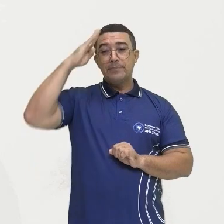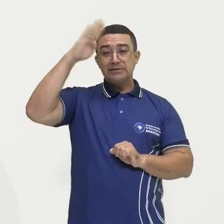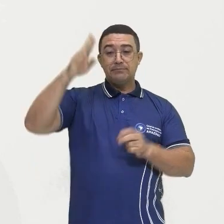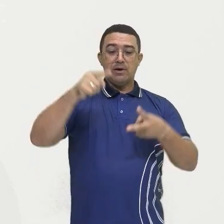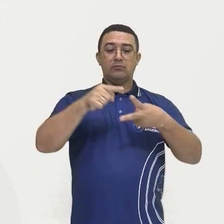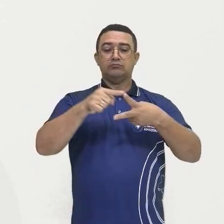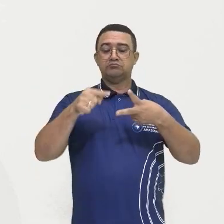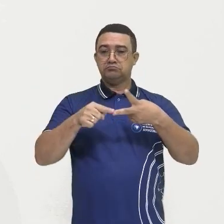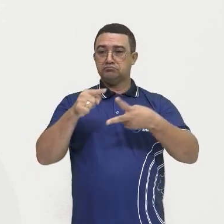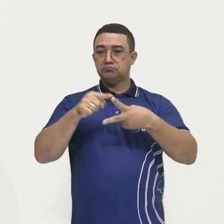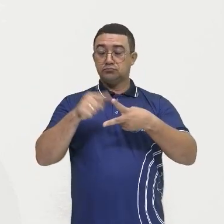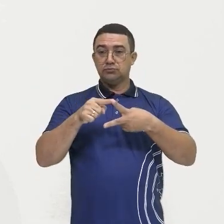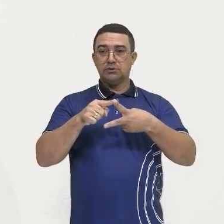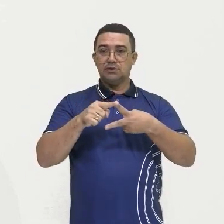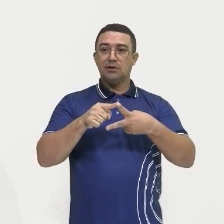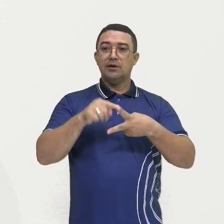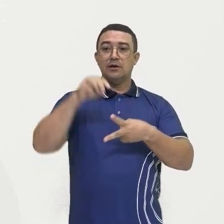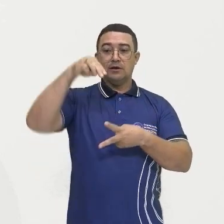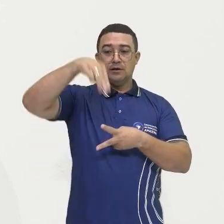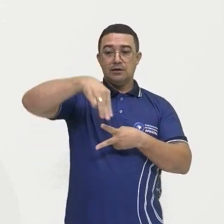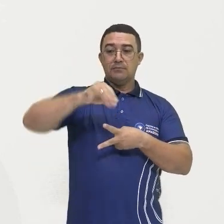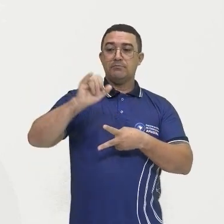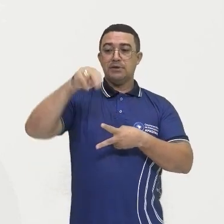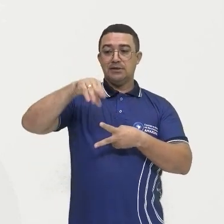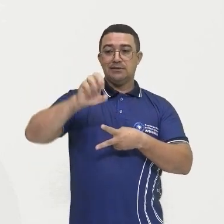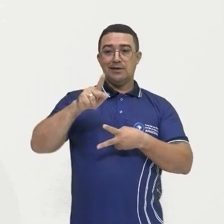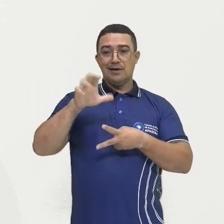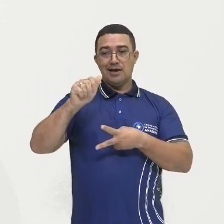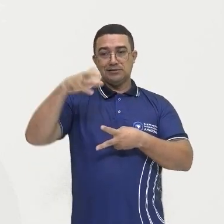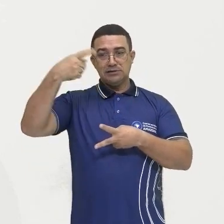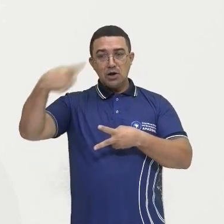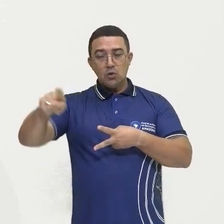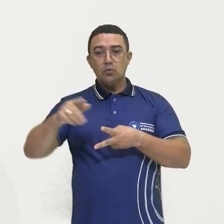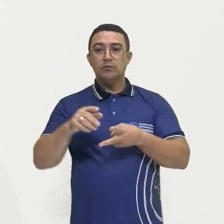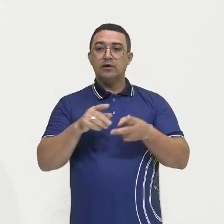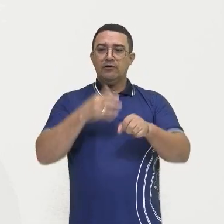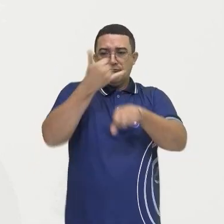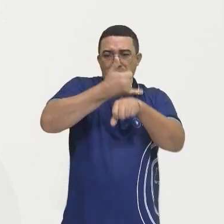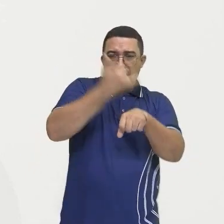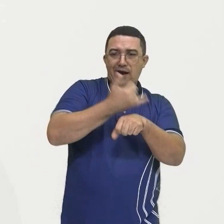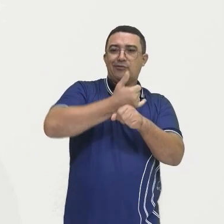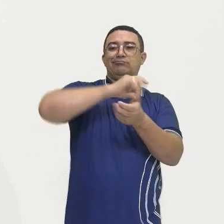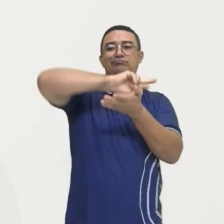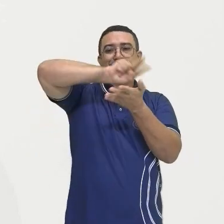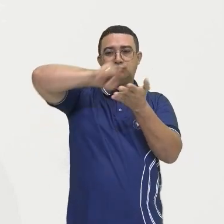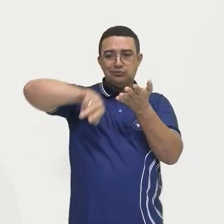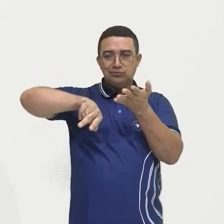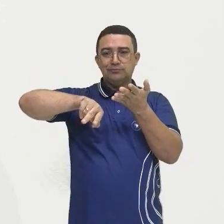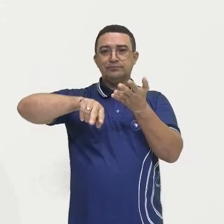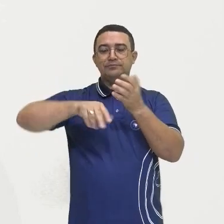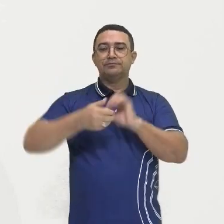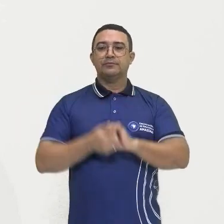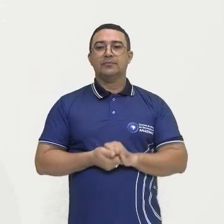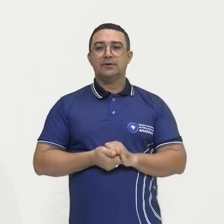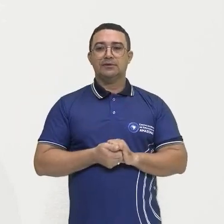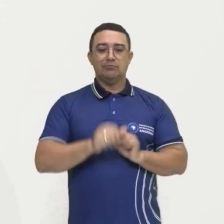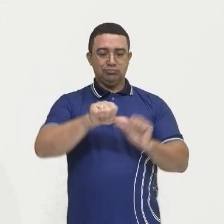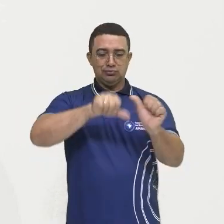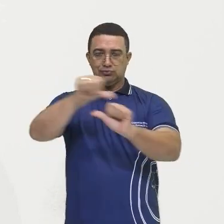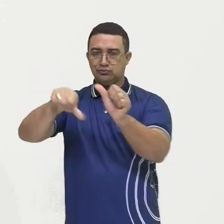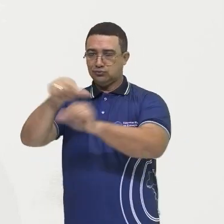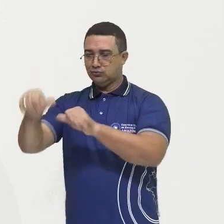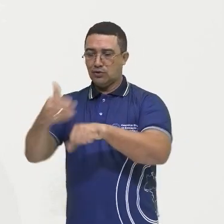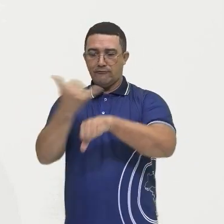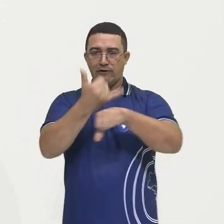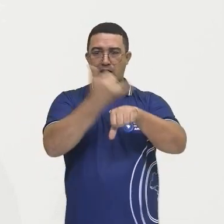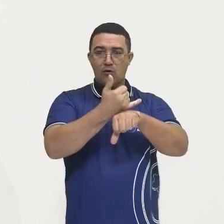que é a atividade da mineração, ali no estado do Pará, e também a siderurgia, que nada mais é ali que a transformação do ferro